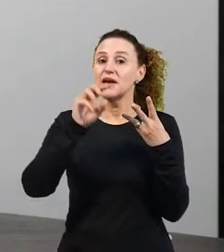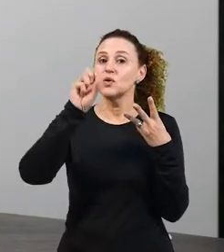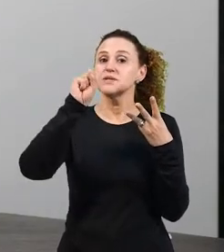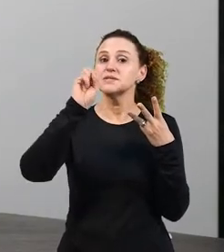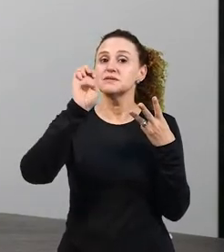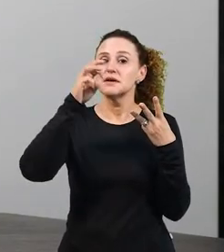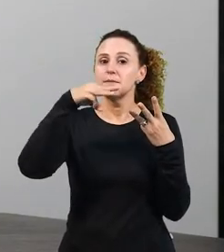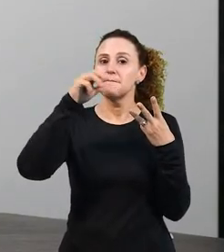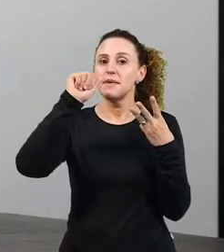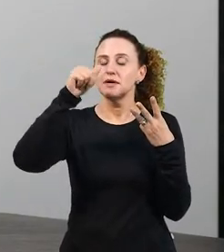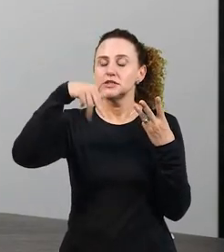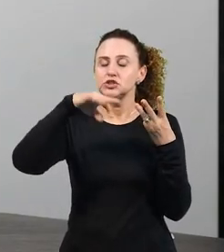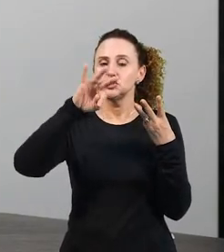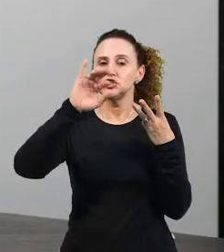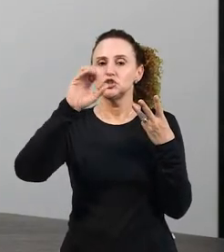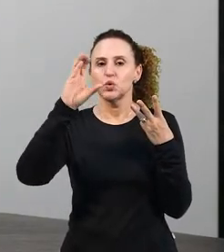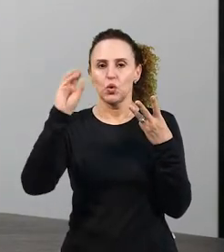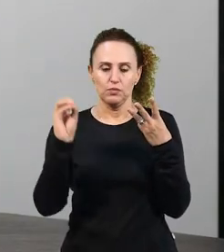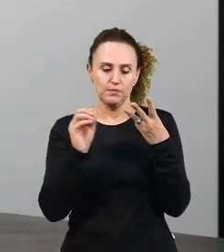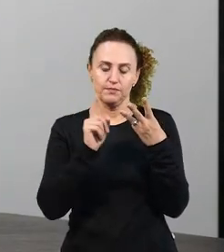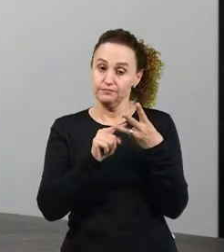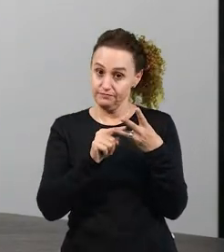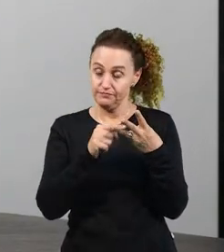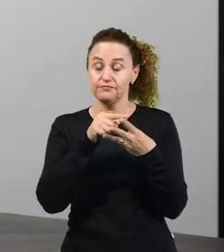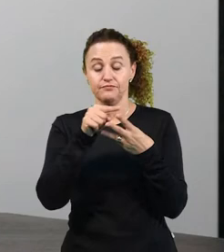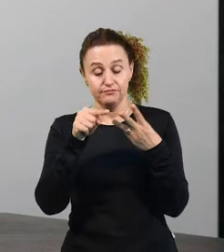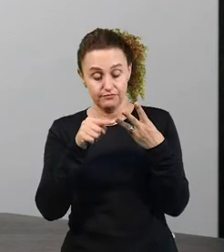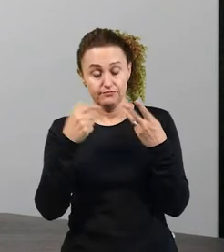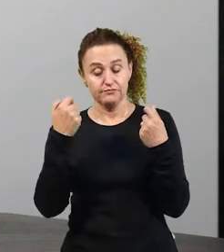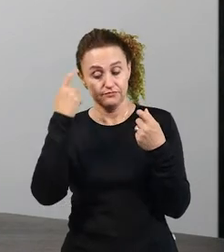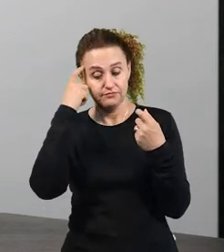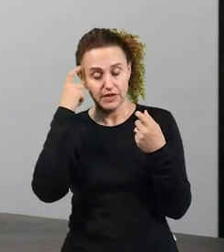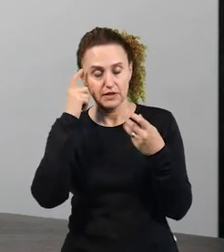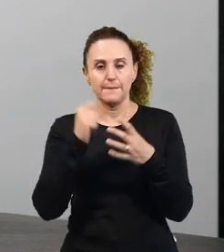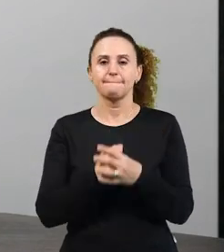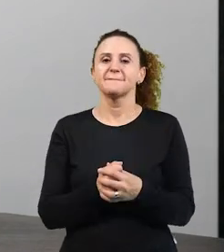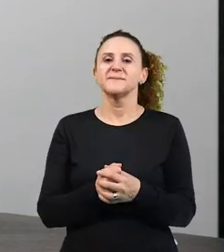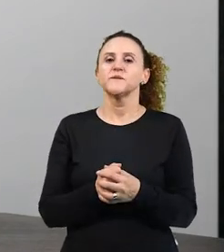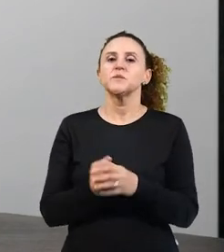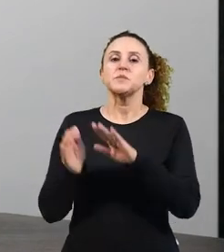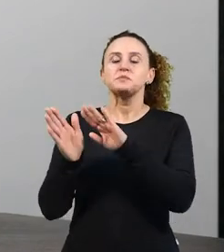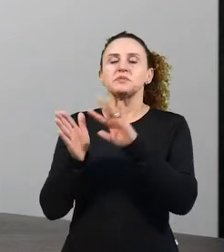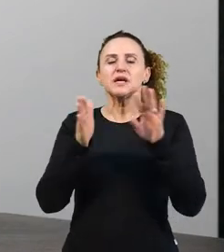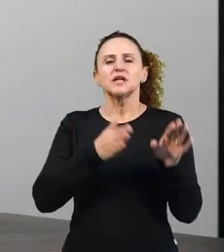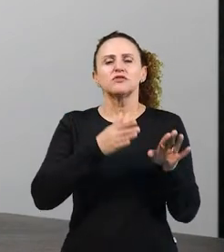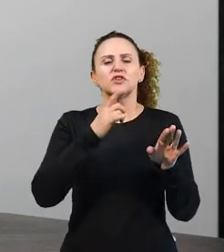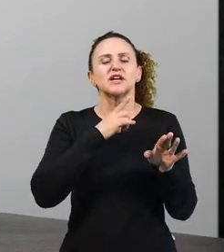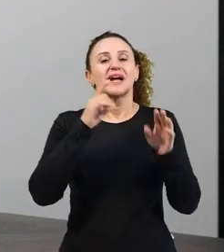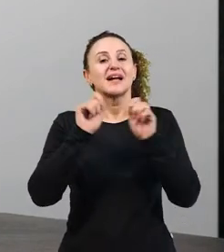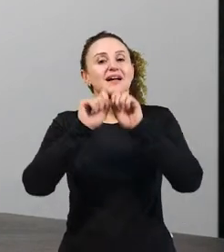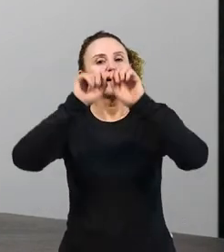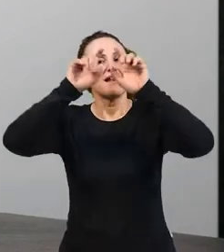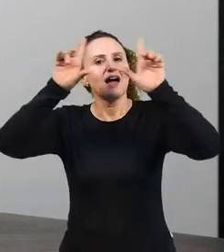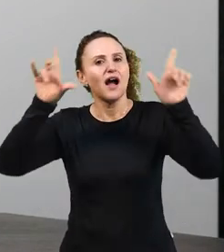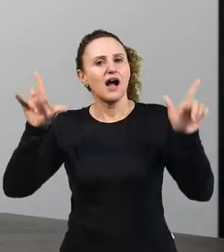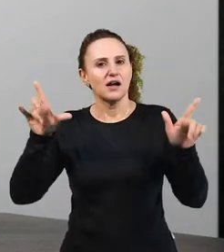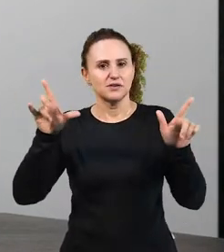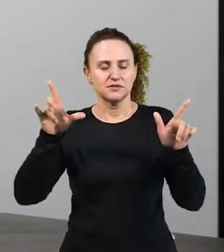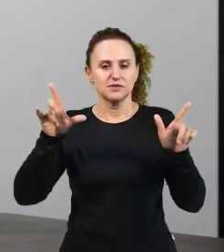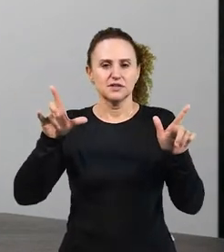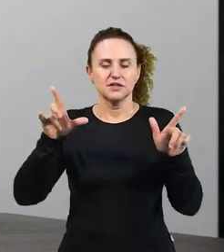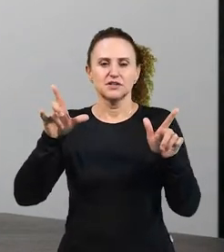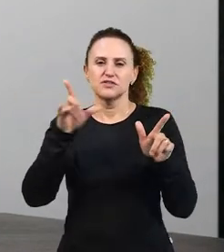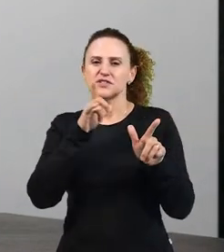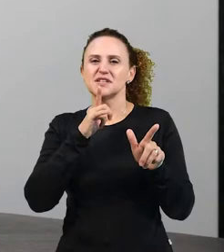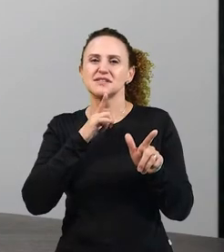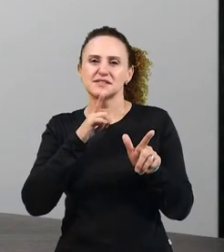fica muito claro quando vocês têm aqui associado o significante ao significado. então